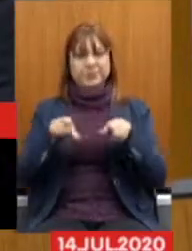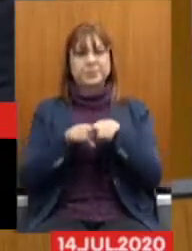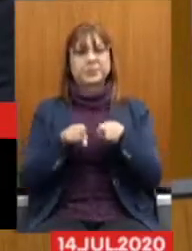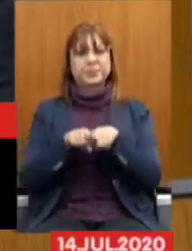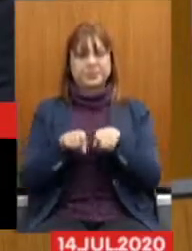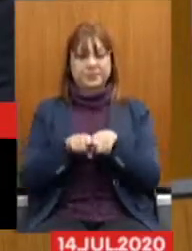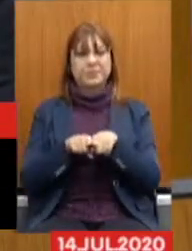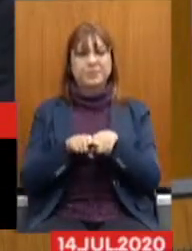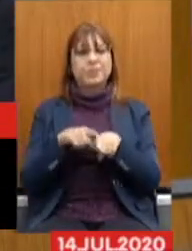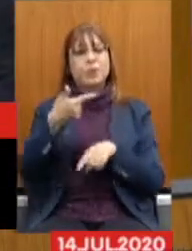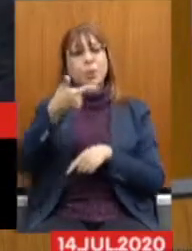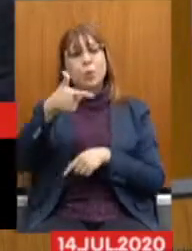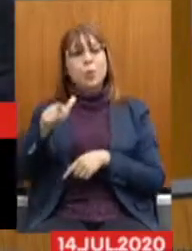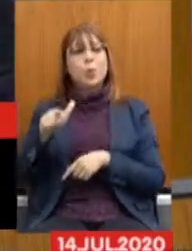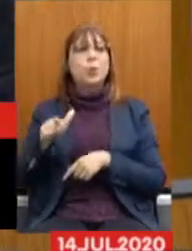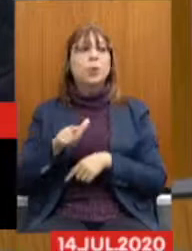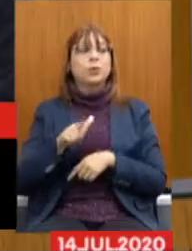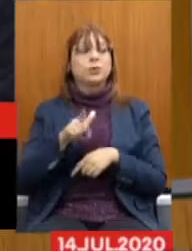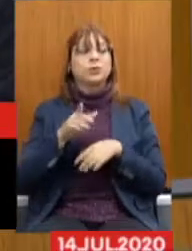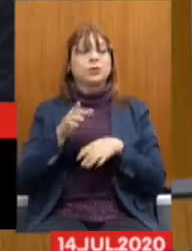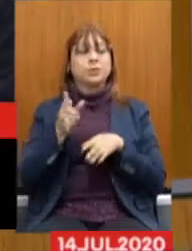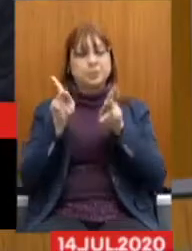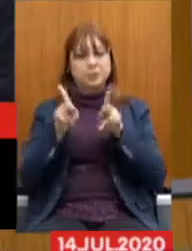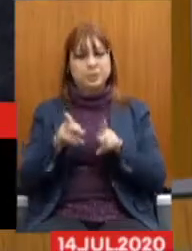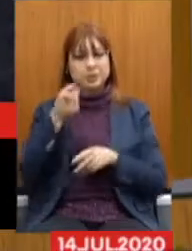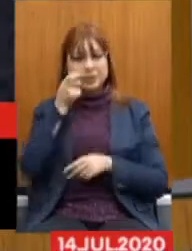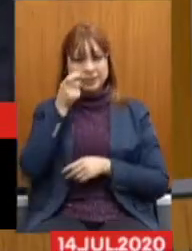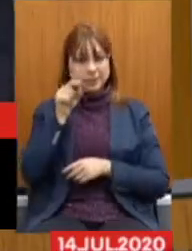interessados nesta matéria.